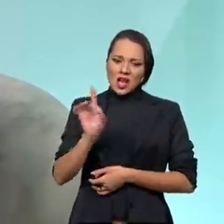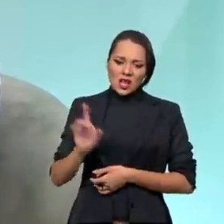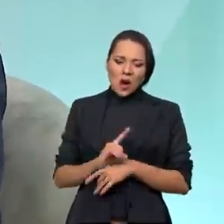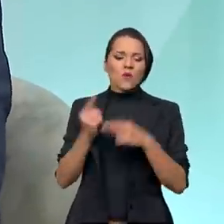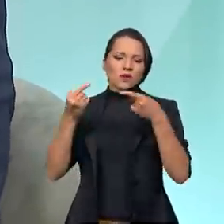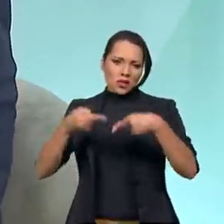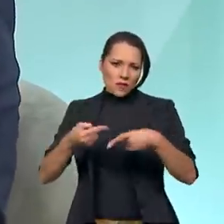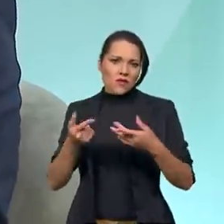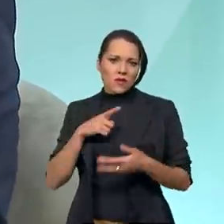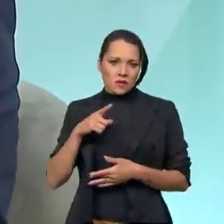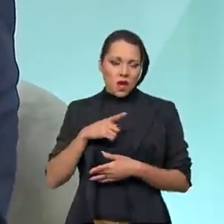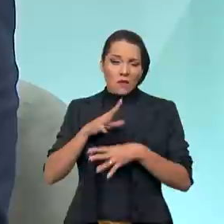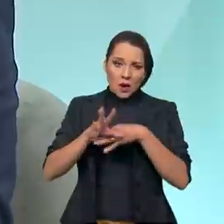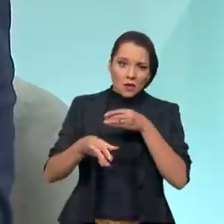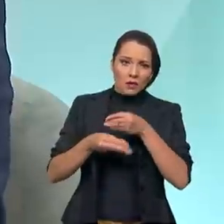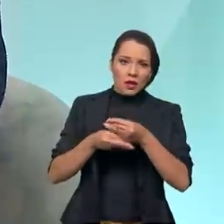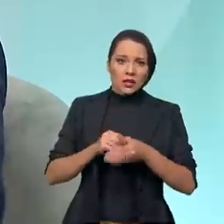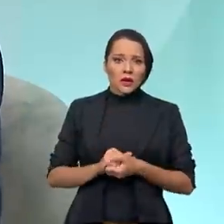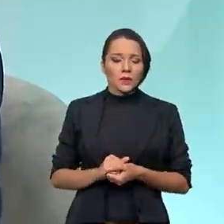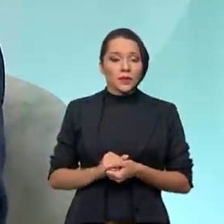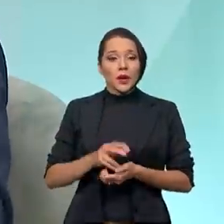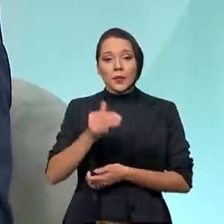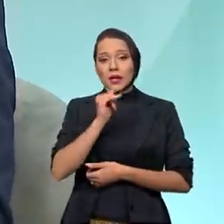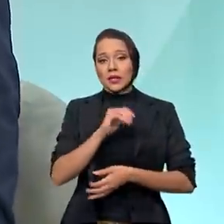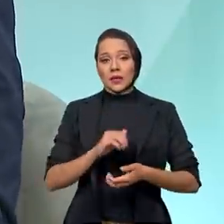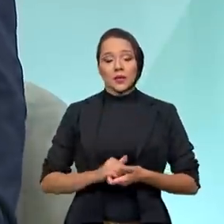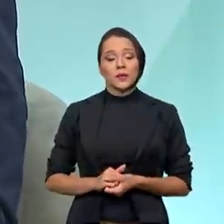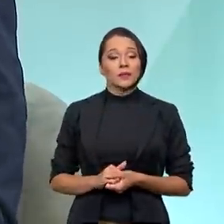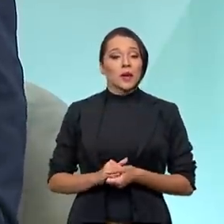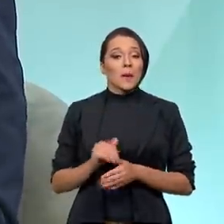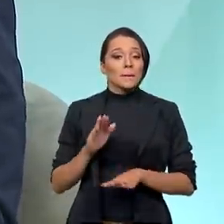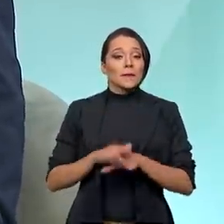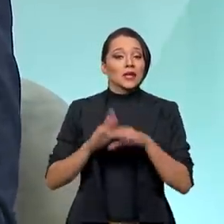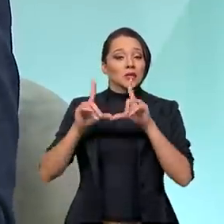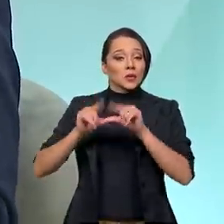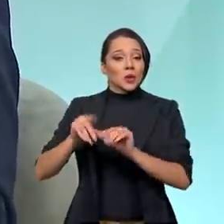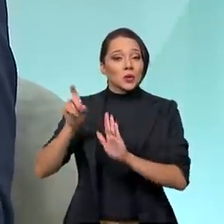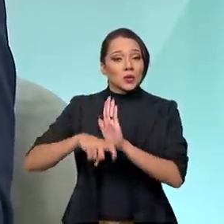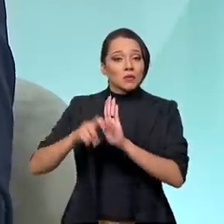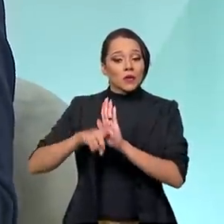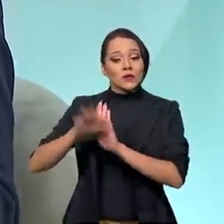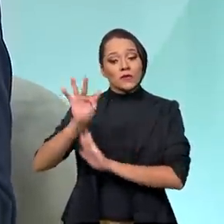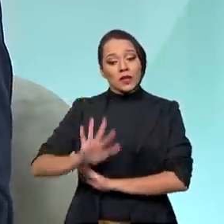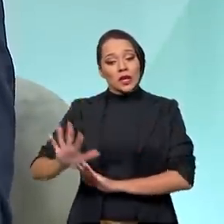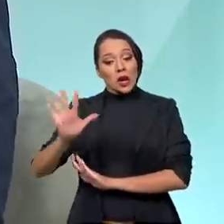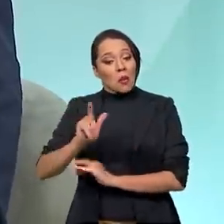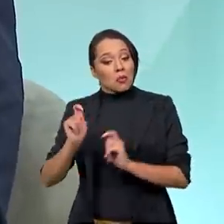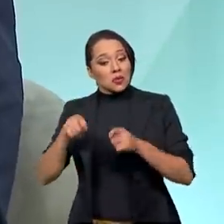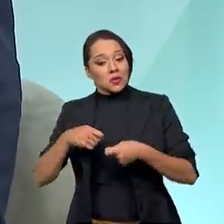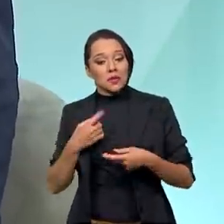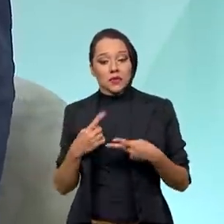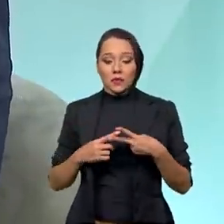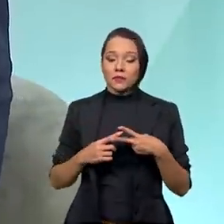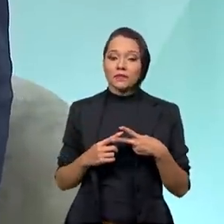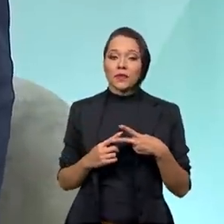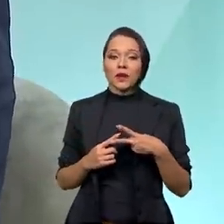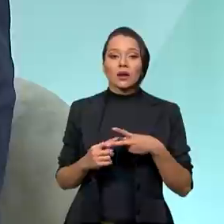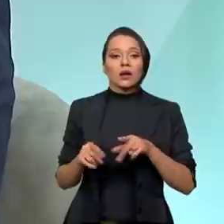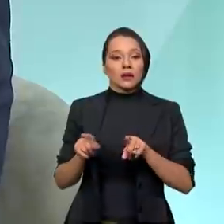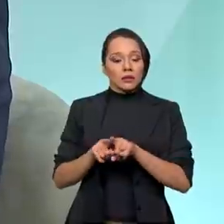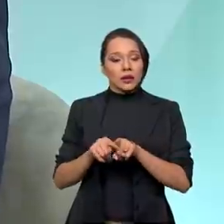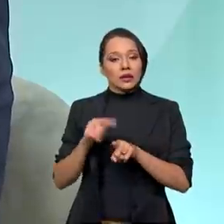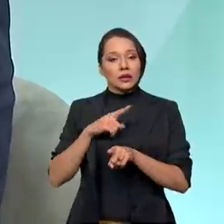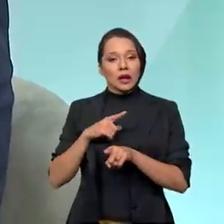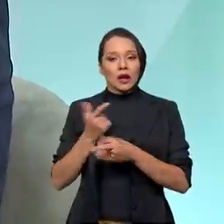desafios para a implementação. Por exemplo, uma maior redução dos tributos federais, é possível, correto? Uma